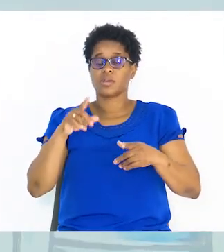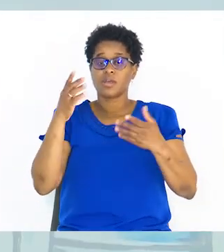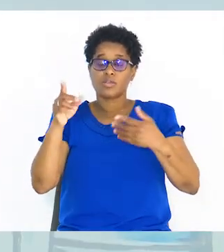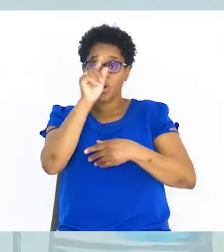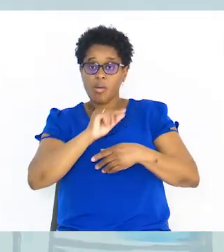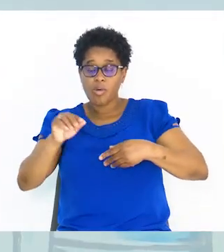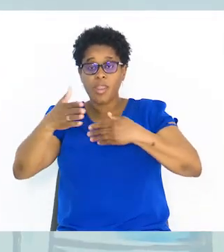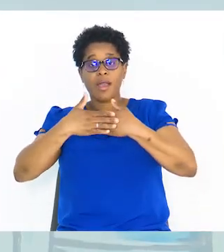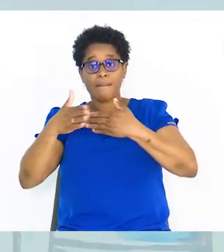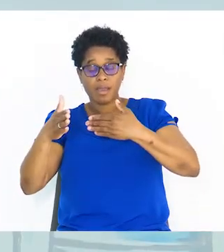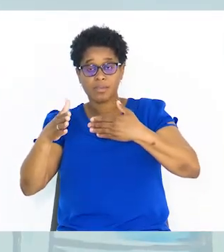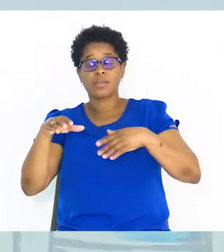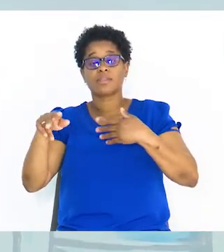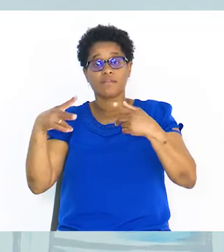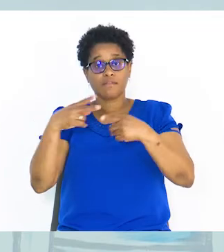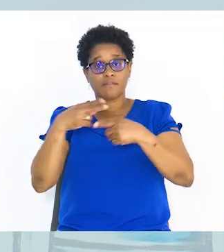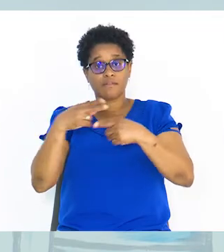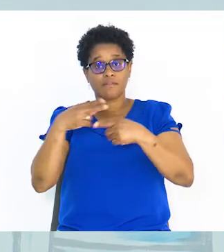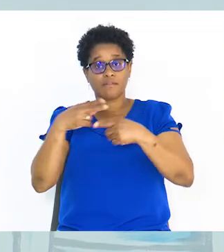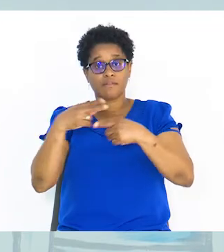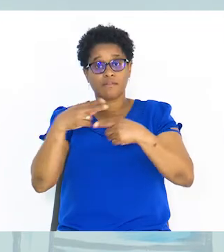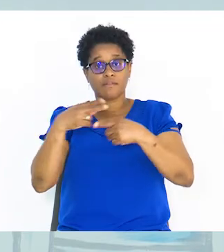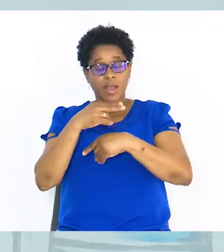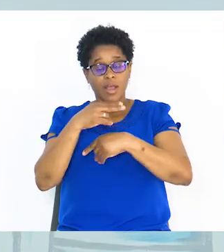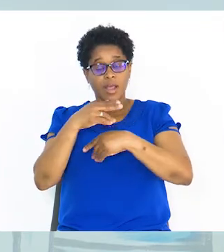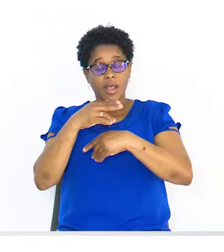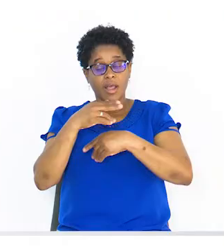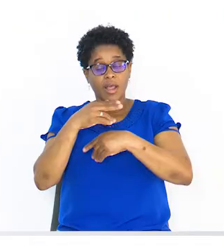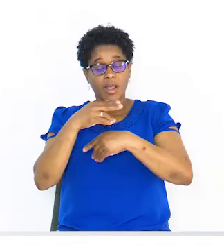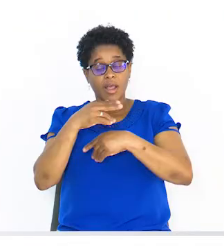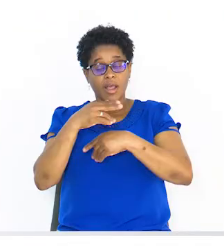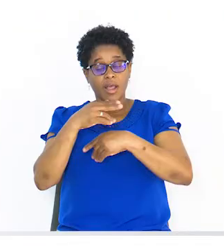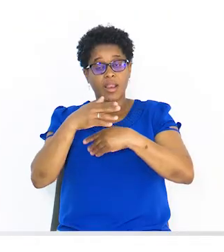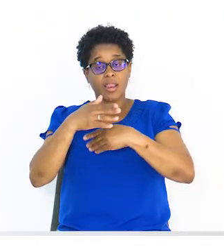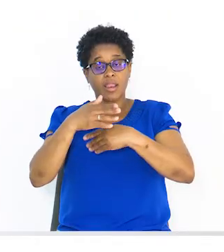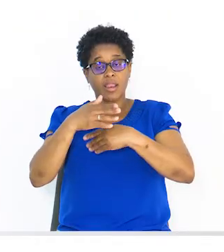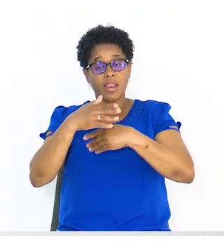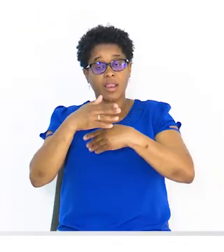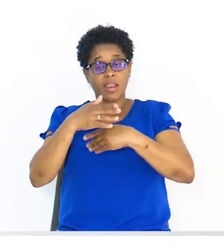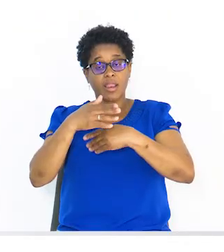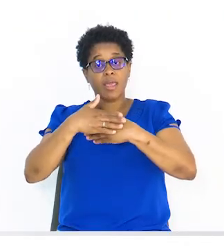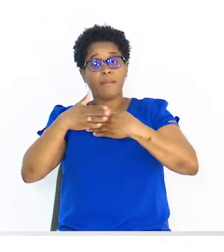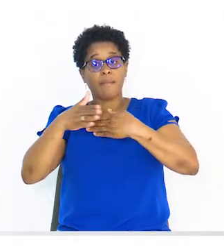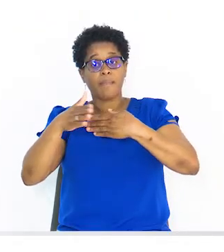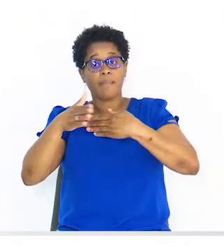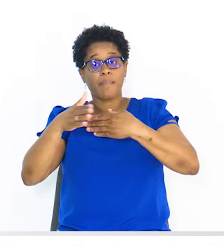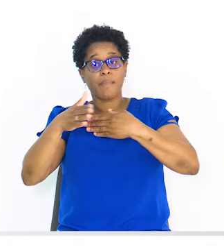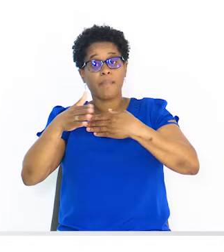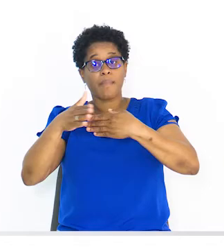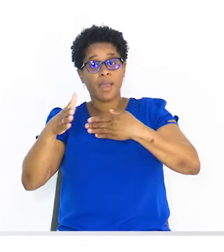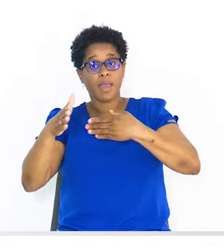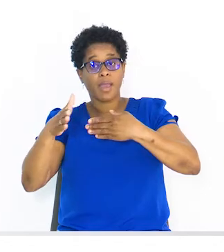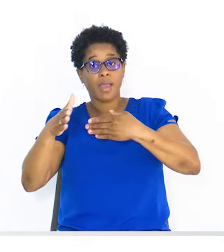bola é aberta. O intervalo é aberto. De 1 sobre 2 até mais infinito. Temos aqui a parte pintada.